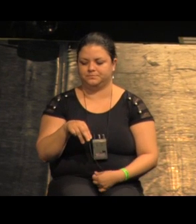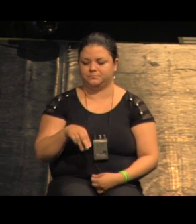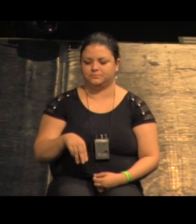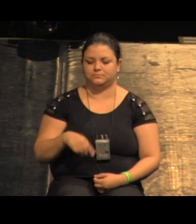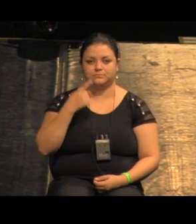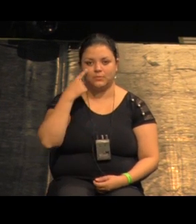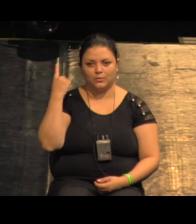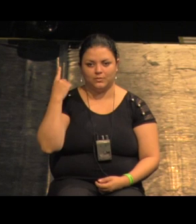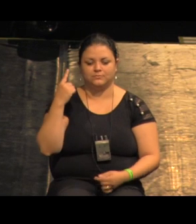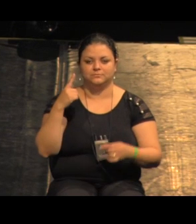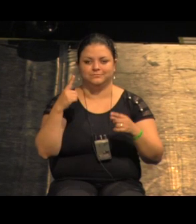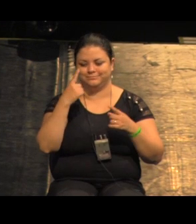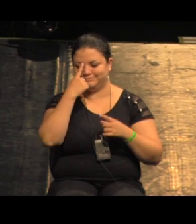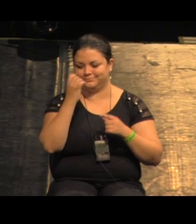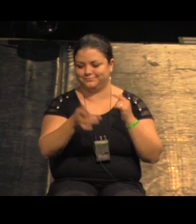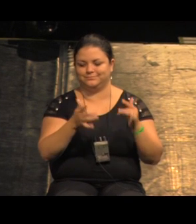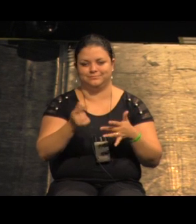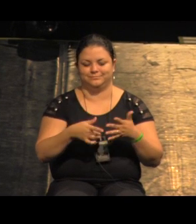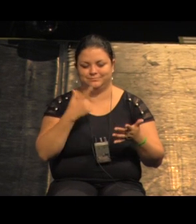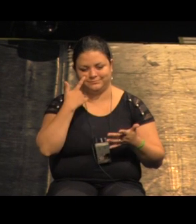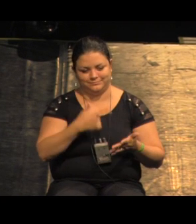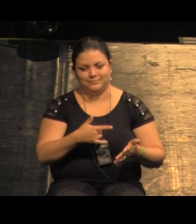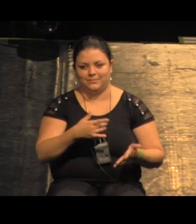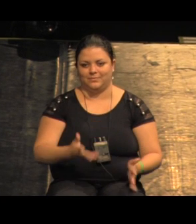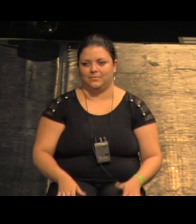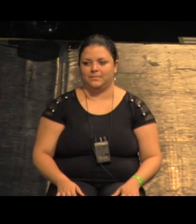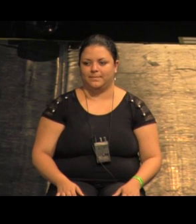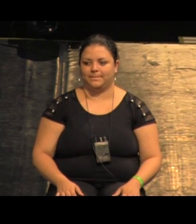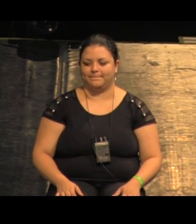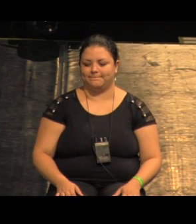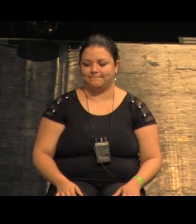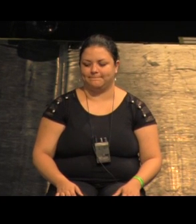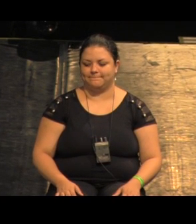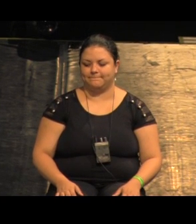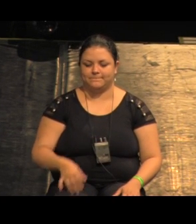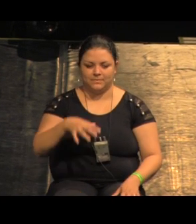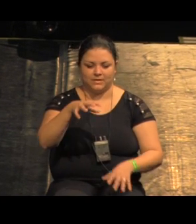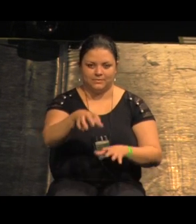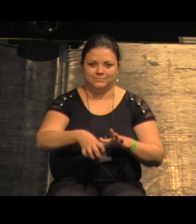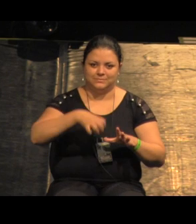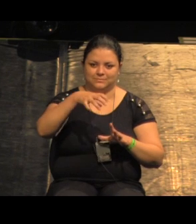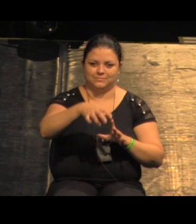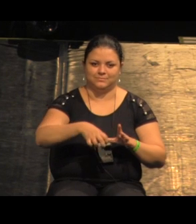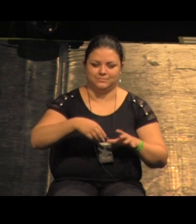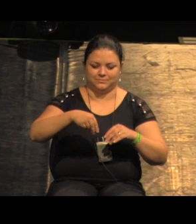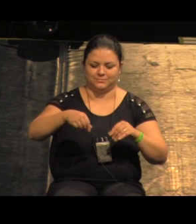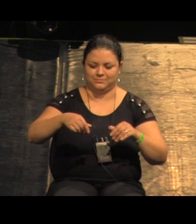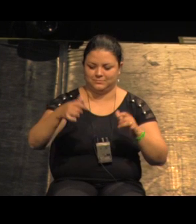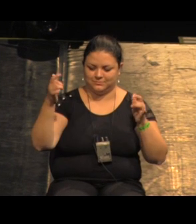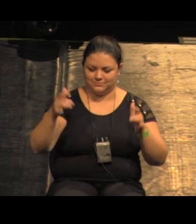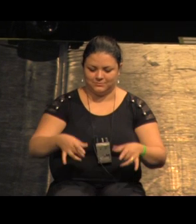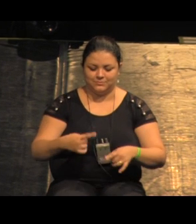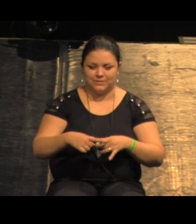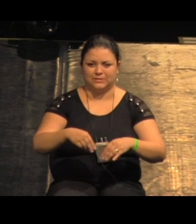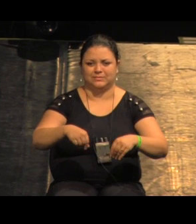olha aqui não é à toa eu na verdade não culpo esse aterro que foi feito antes da gente chegar realmente é um